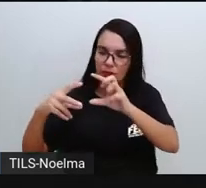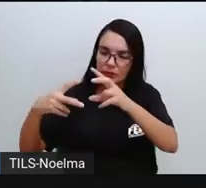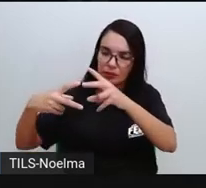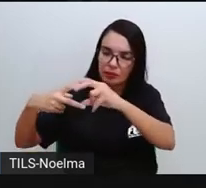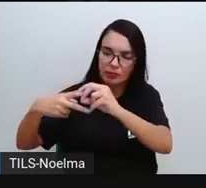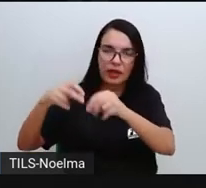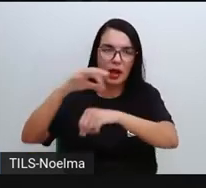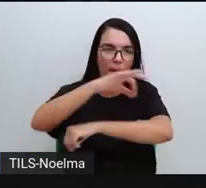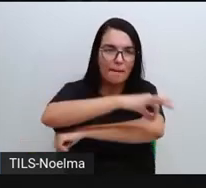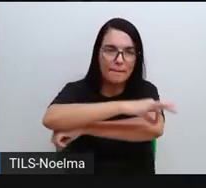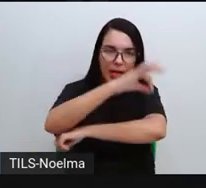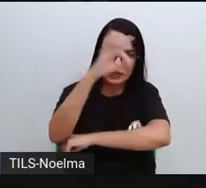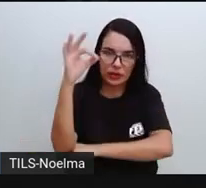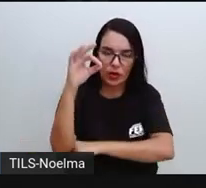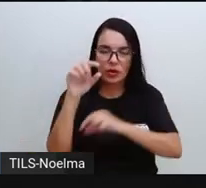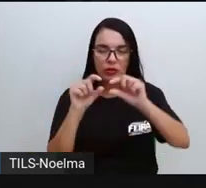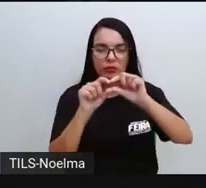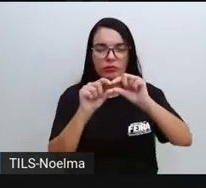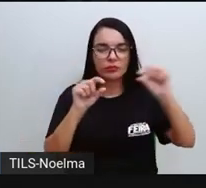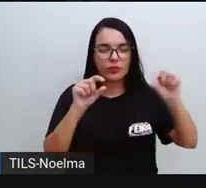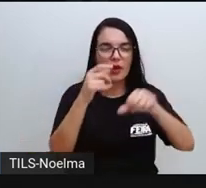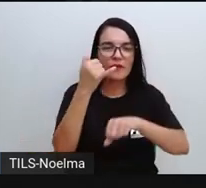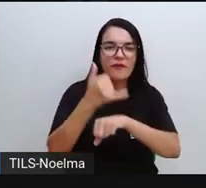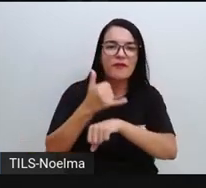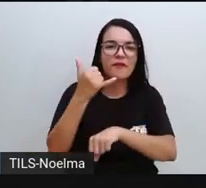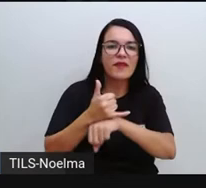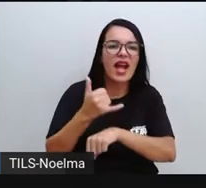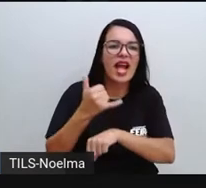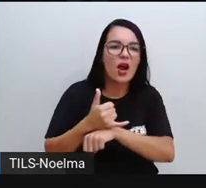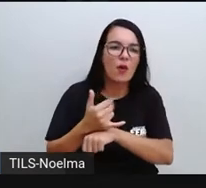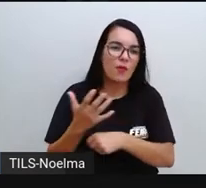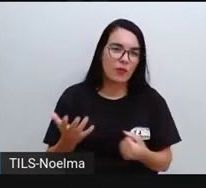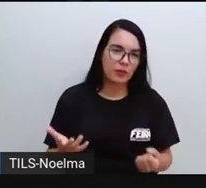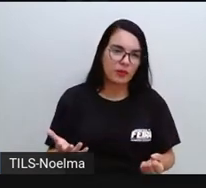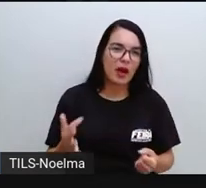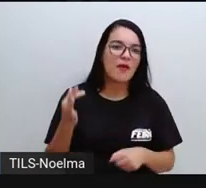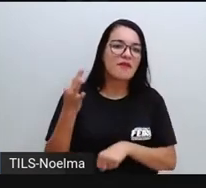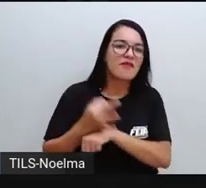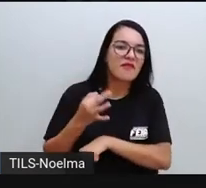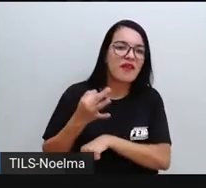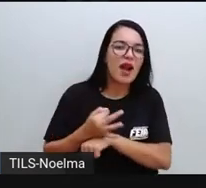petróleo, e também tem a parte metálica, o ferro, né?